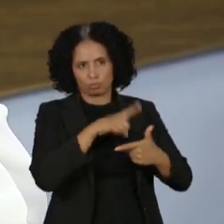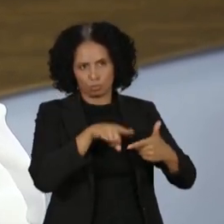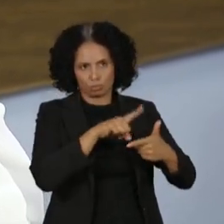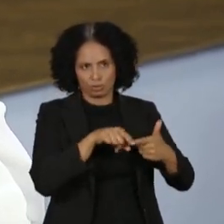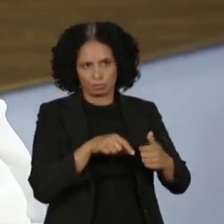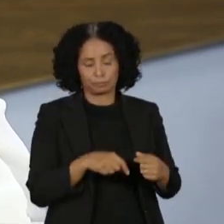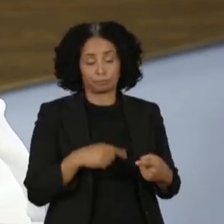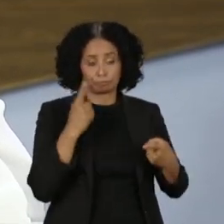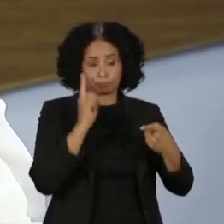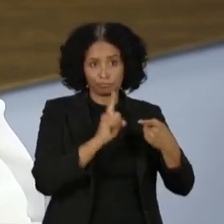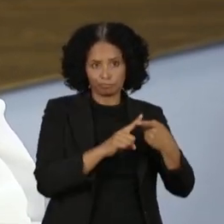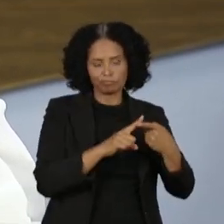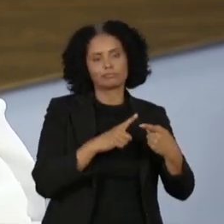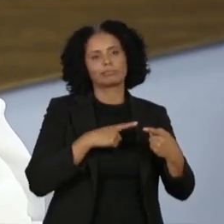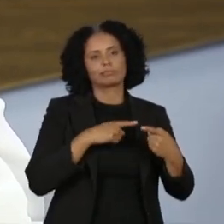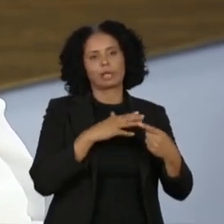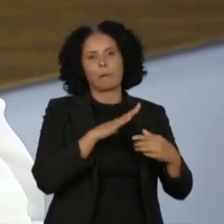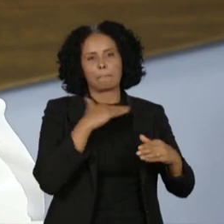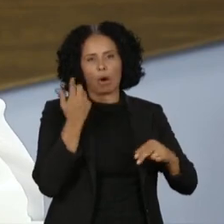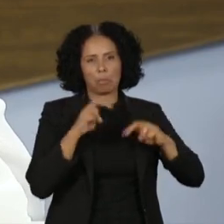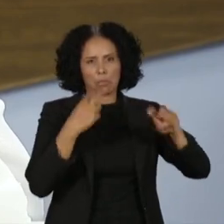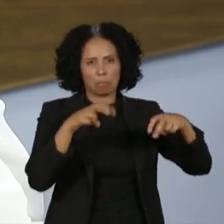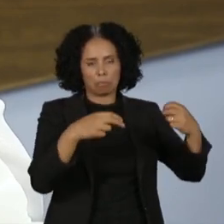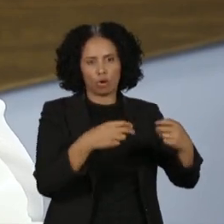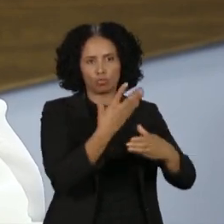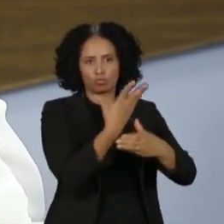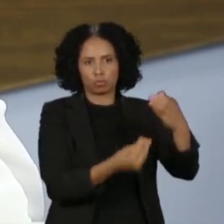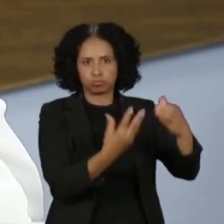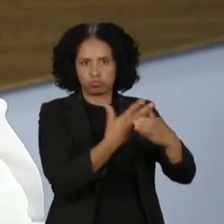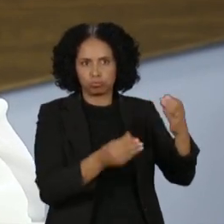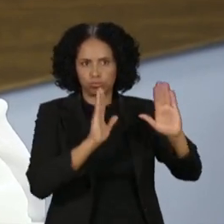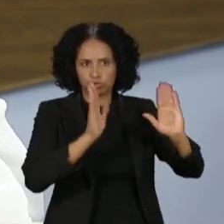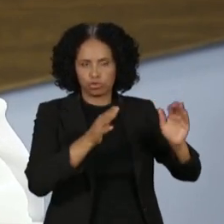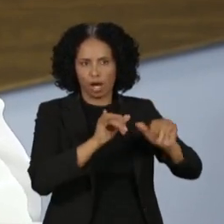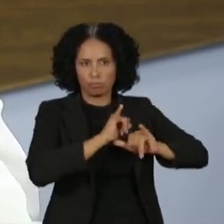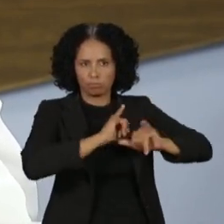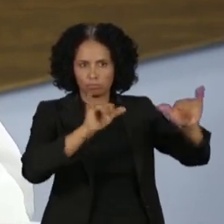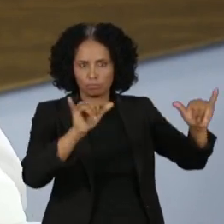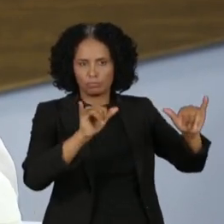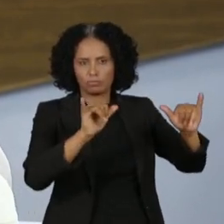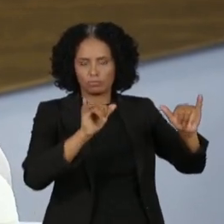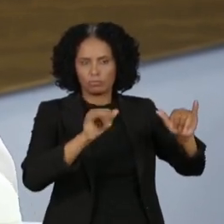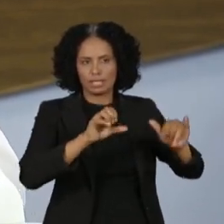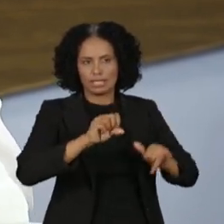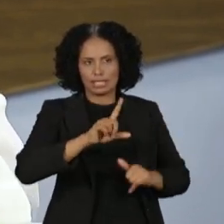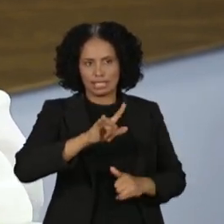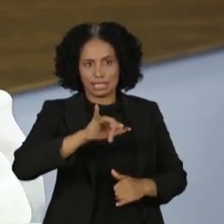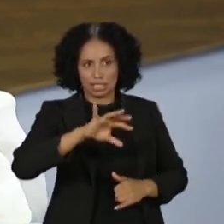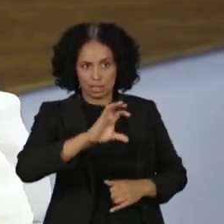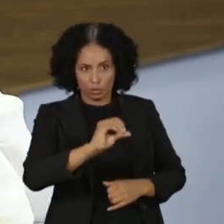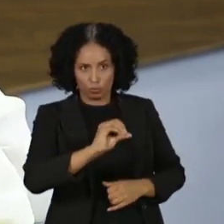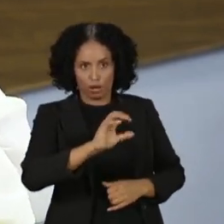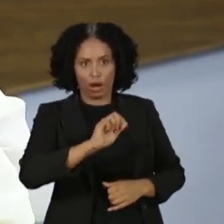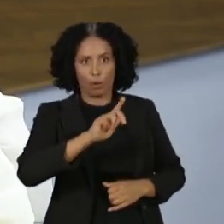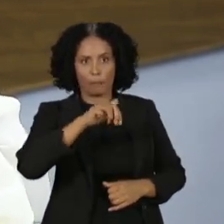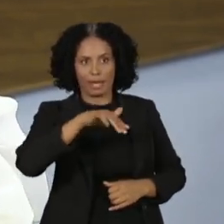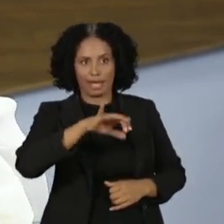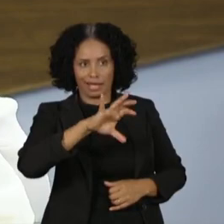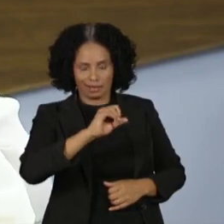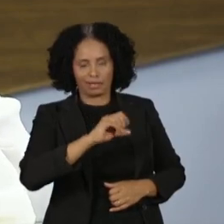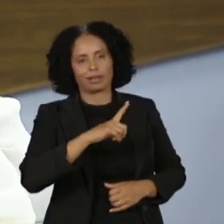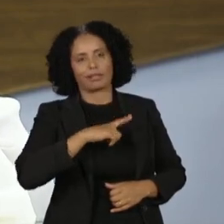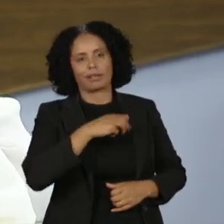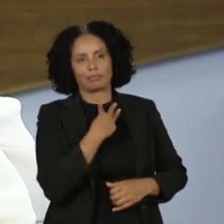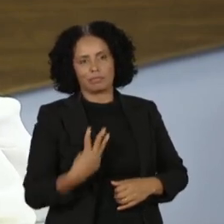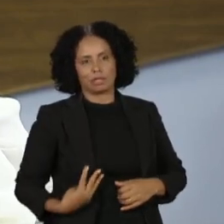recriação da Comissão de Mortos e Desaparecidos, que já foi anunciada pelo ministro Silvio Almeida quando ele tomou posse no cargo de ministro dos Direitos Humanos.